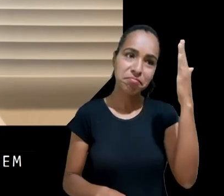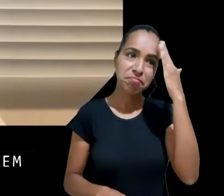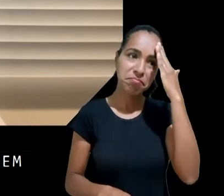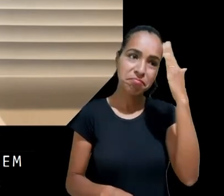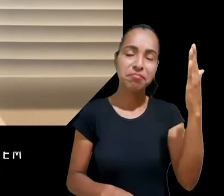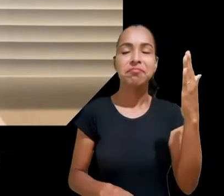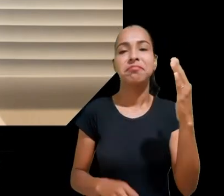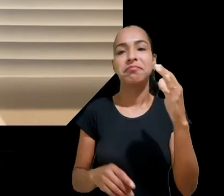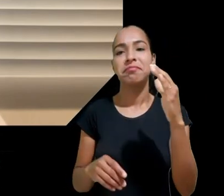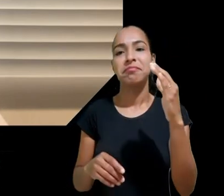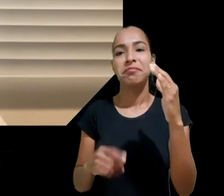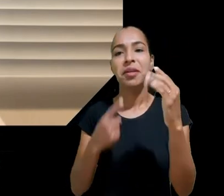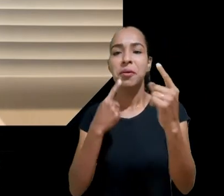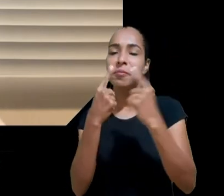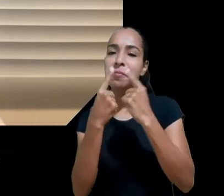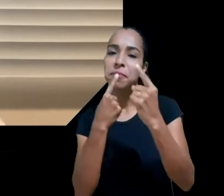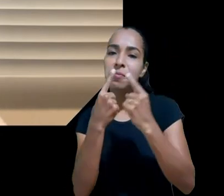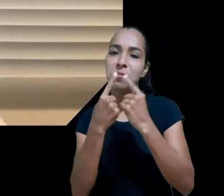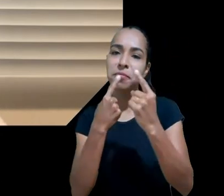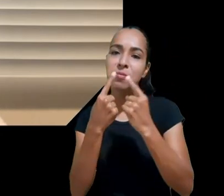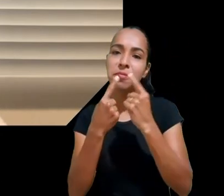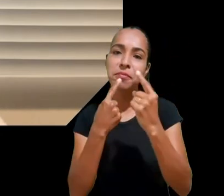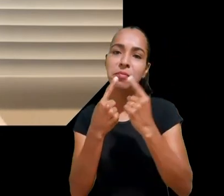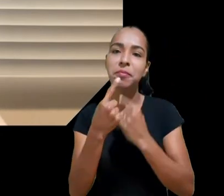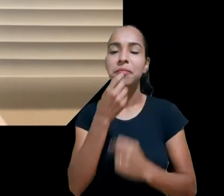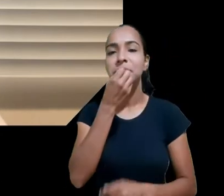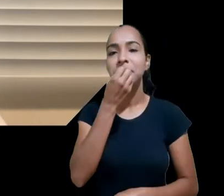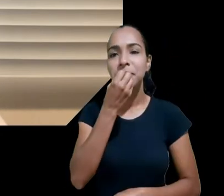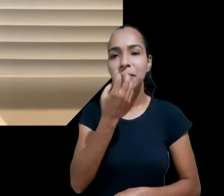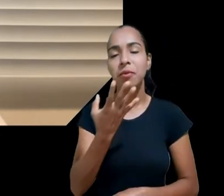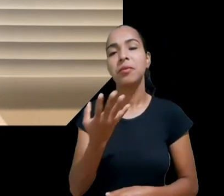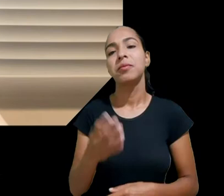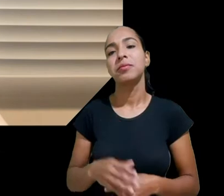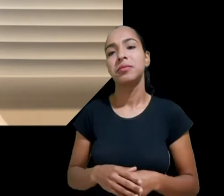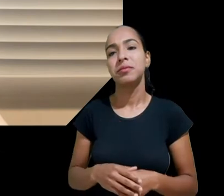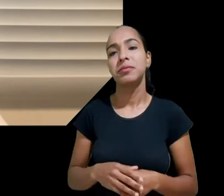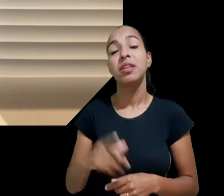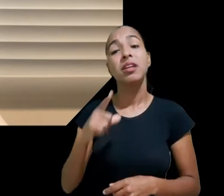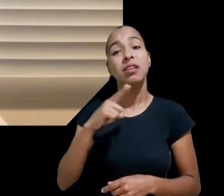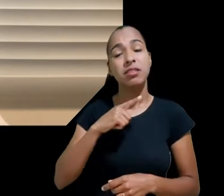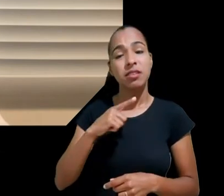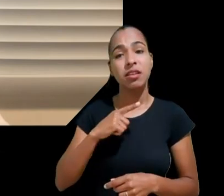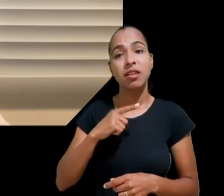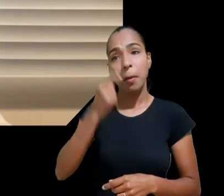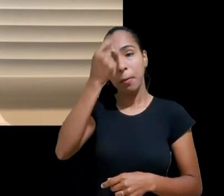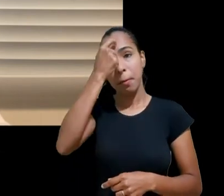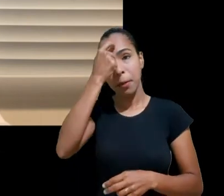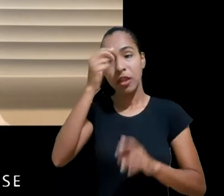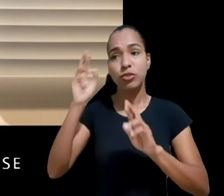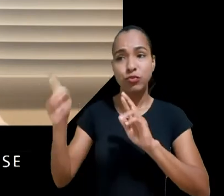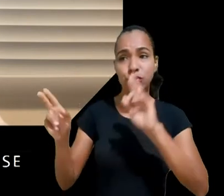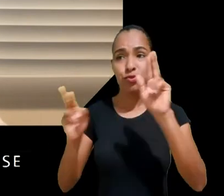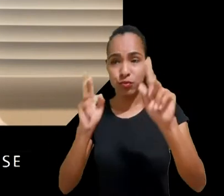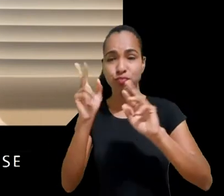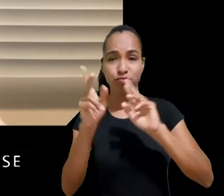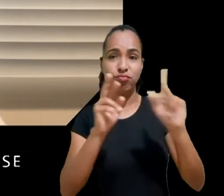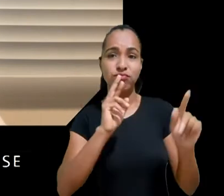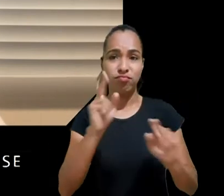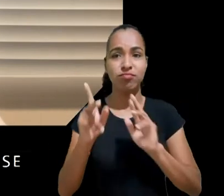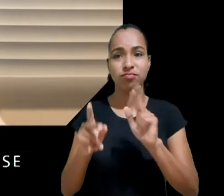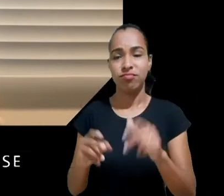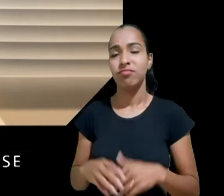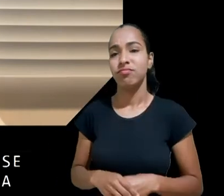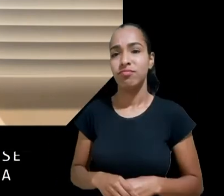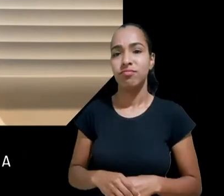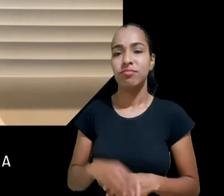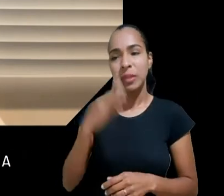tantas convergências de passagem, também agradecer ao João, agradecer à Ana e parabenizar realmente a Ana por